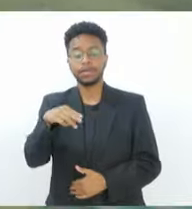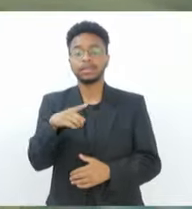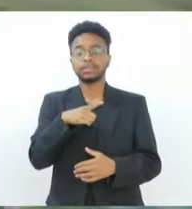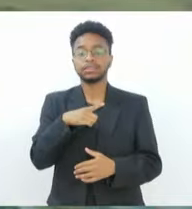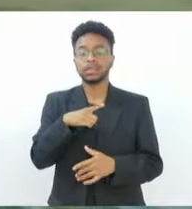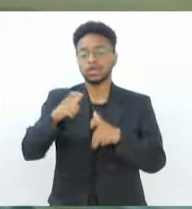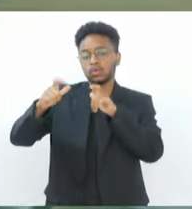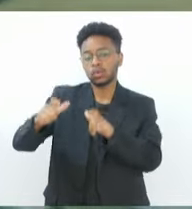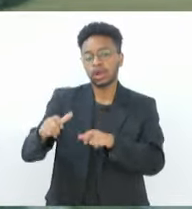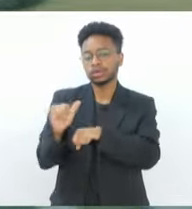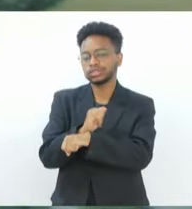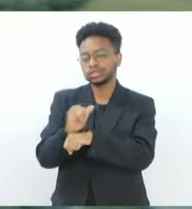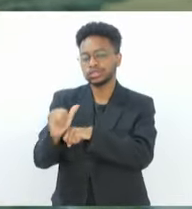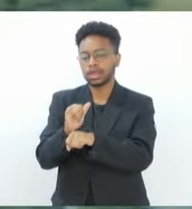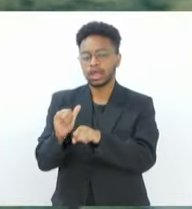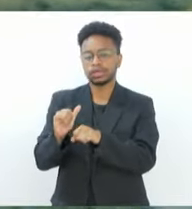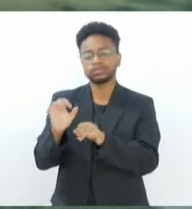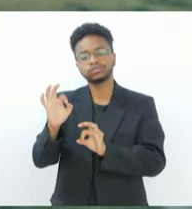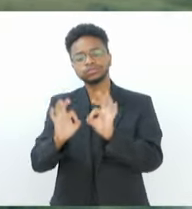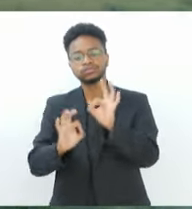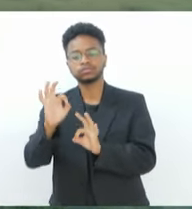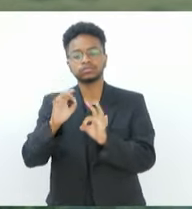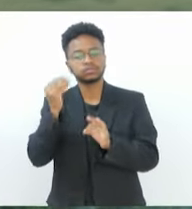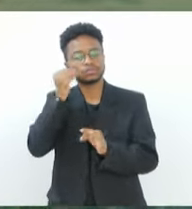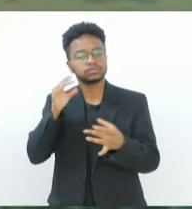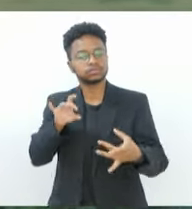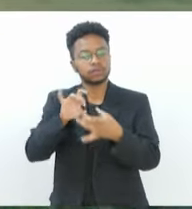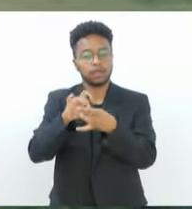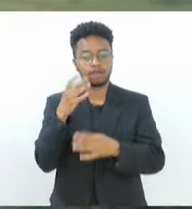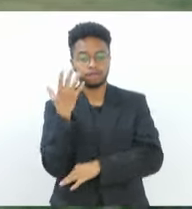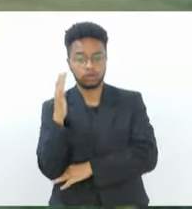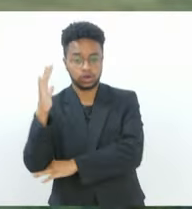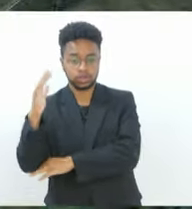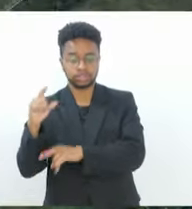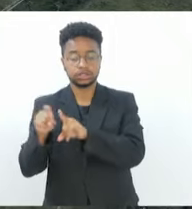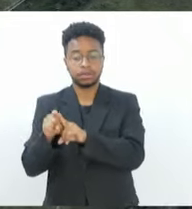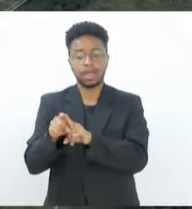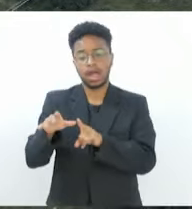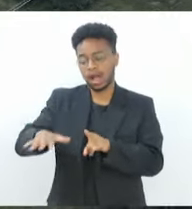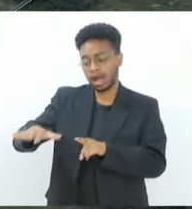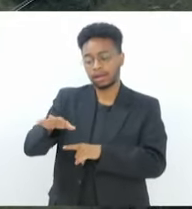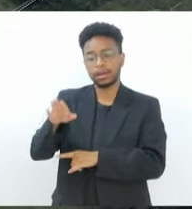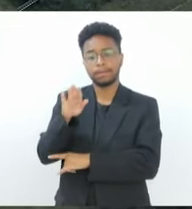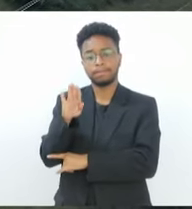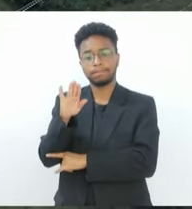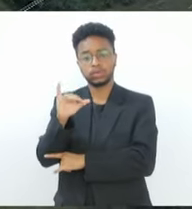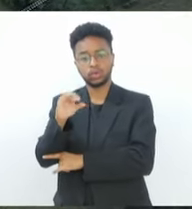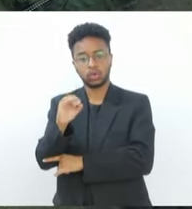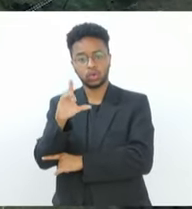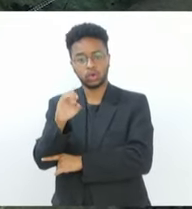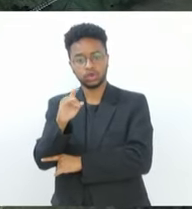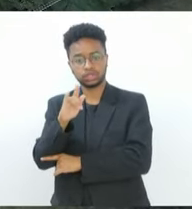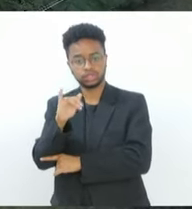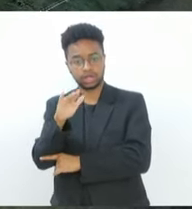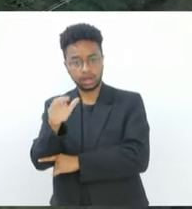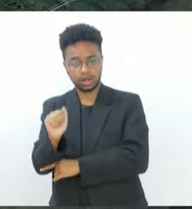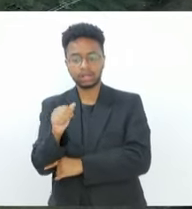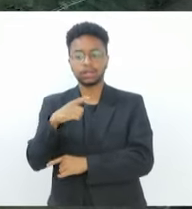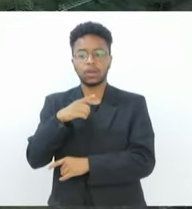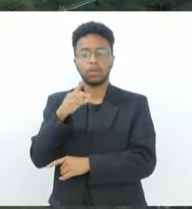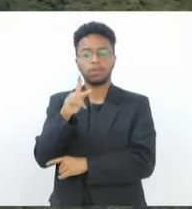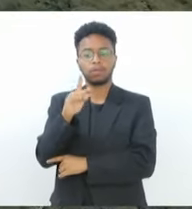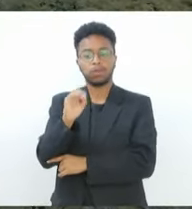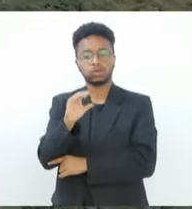localização estratégica para a conexão florestal com a Reserva Biológica de Poço das Antas por meio do viaduto